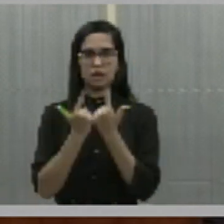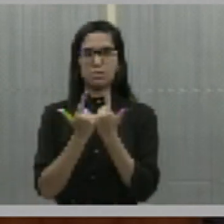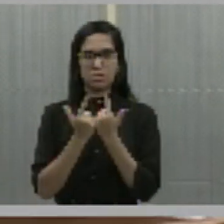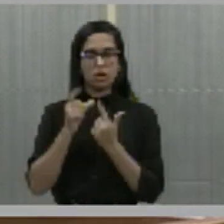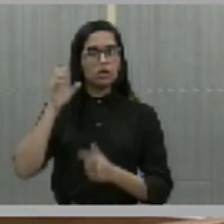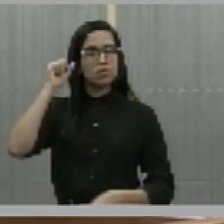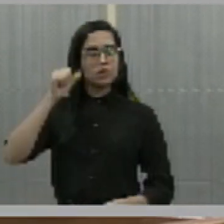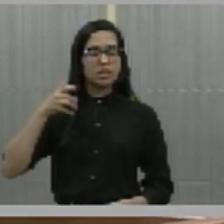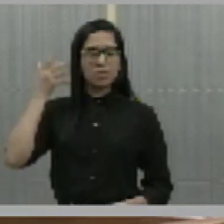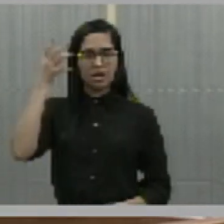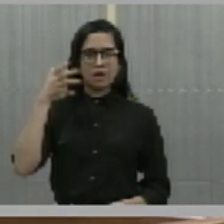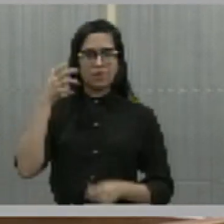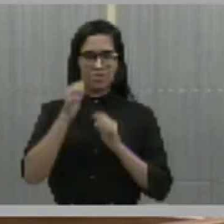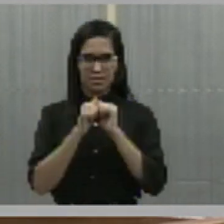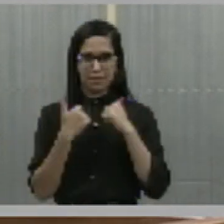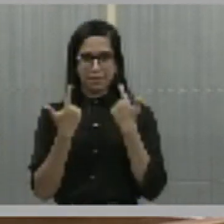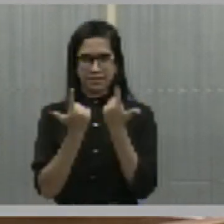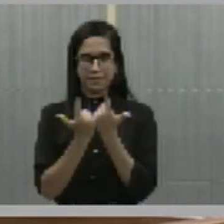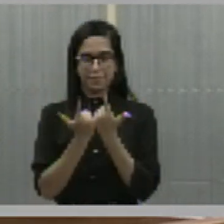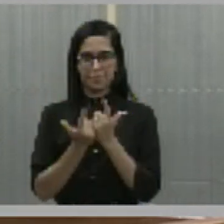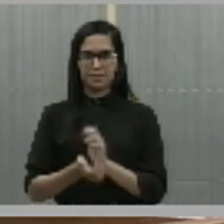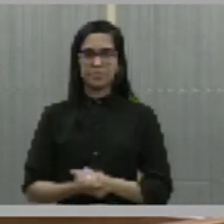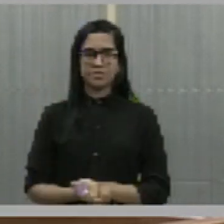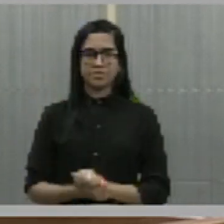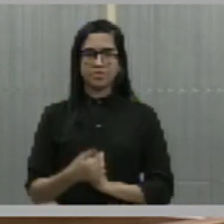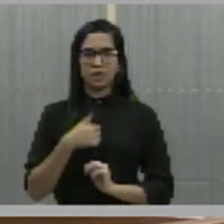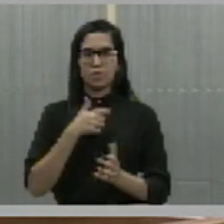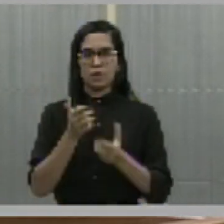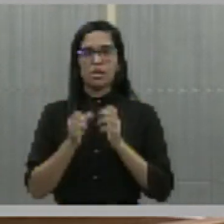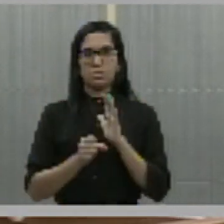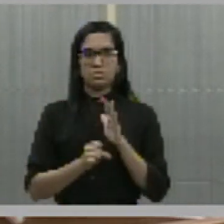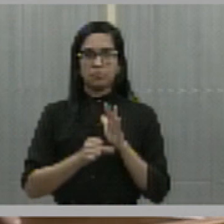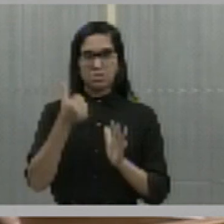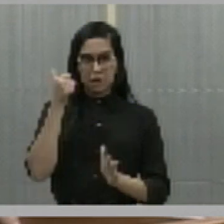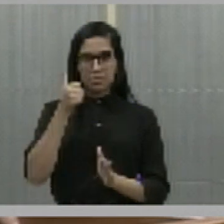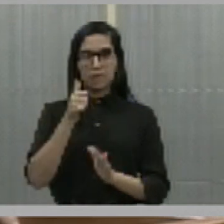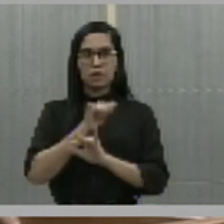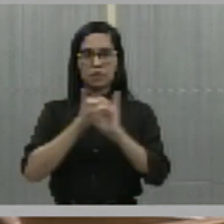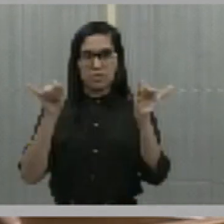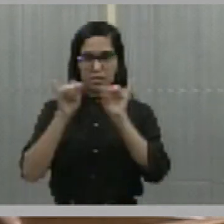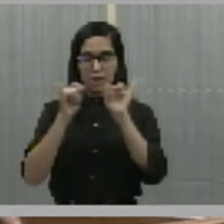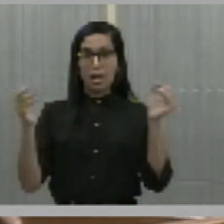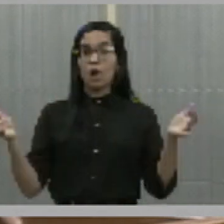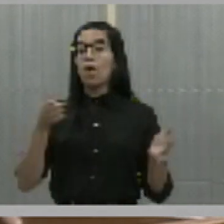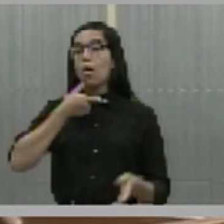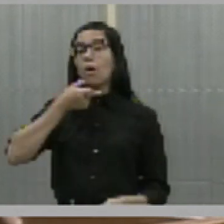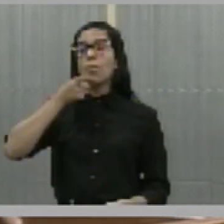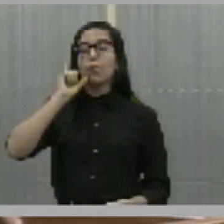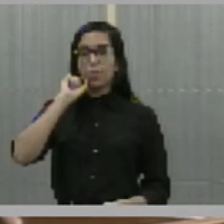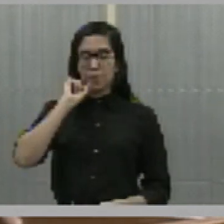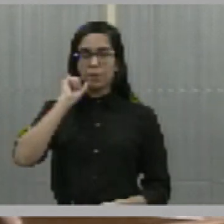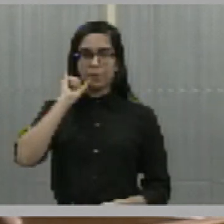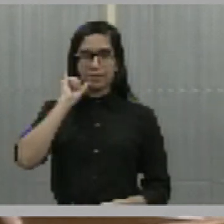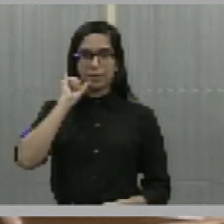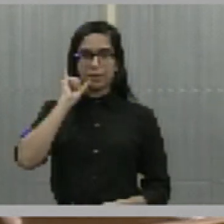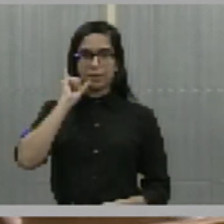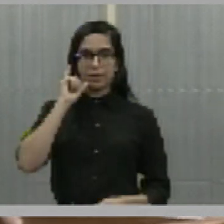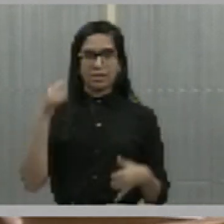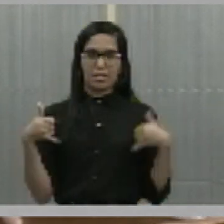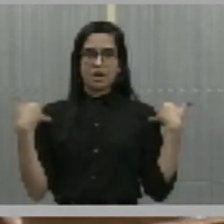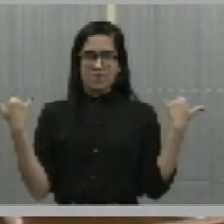rádio ouvintes, queria primeiro registrar que no dia de ontem foi